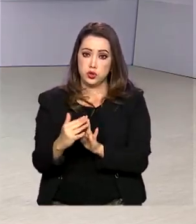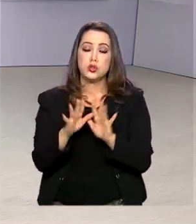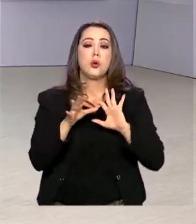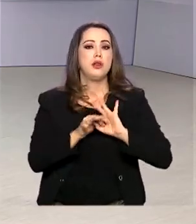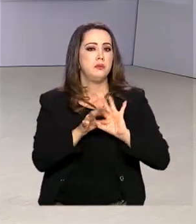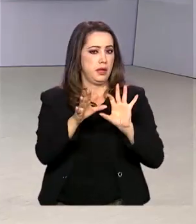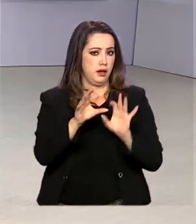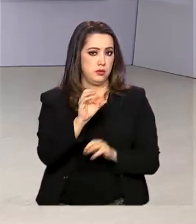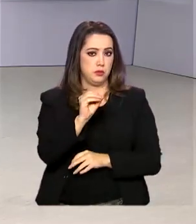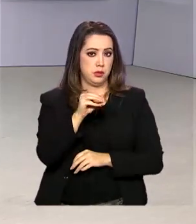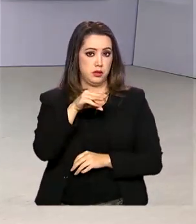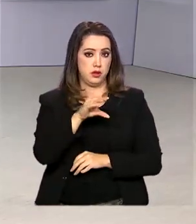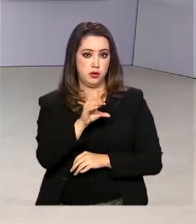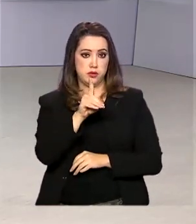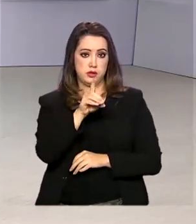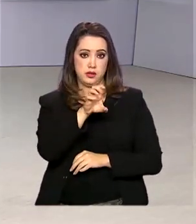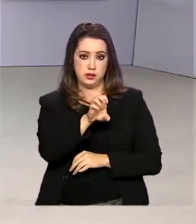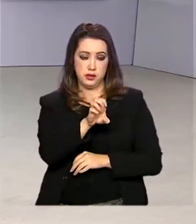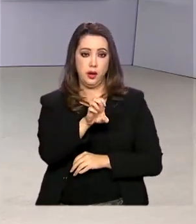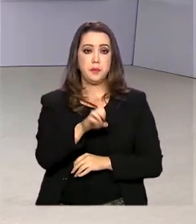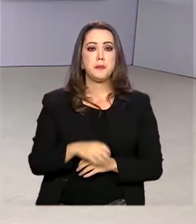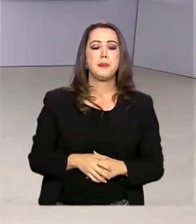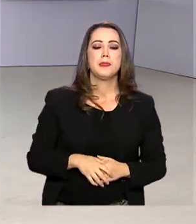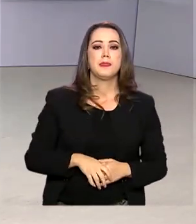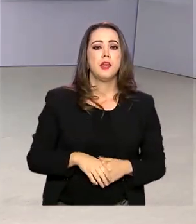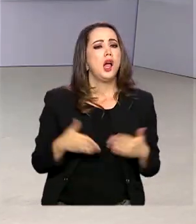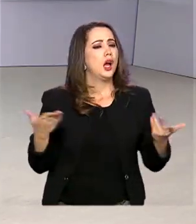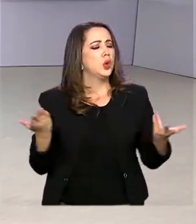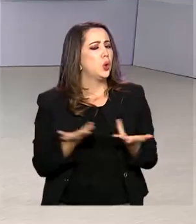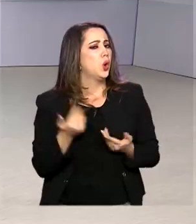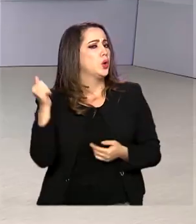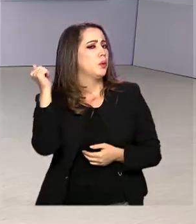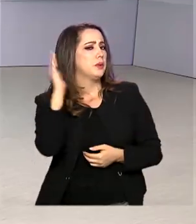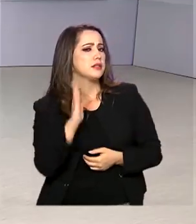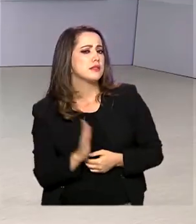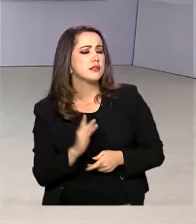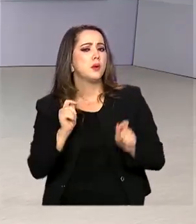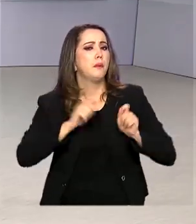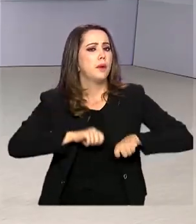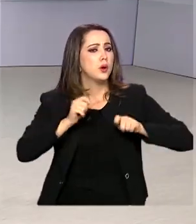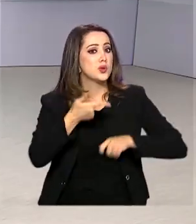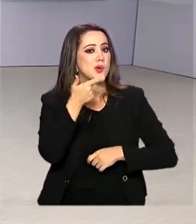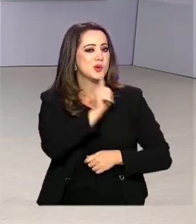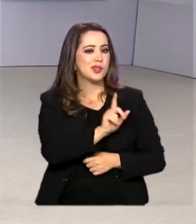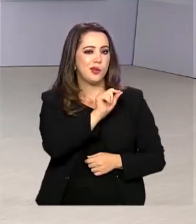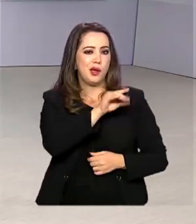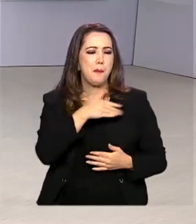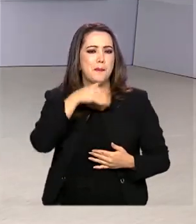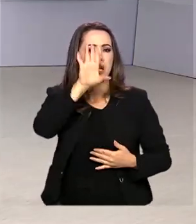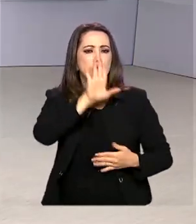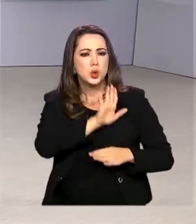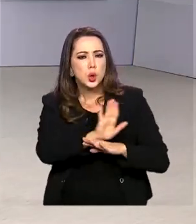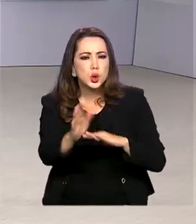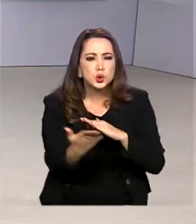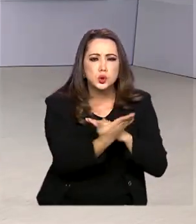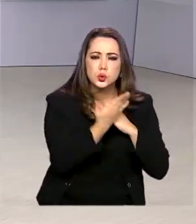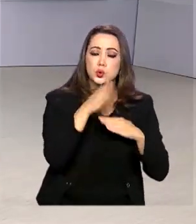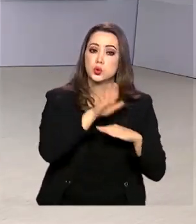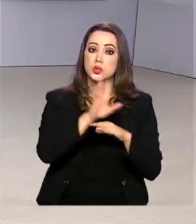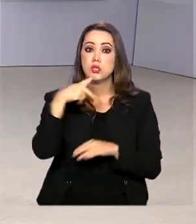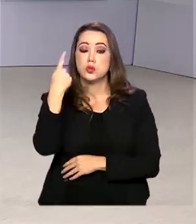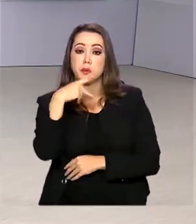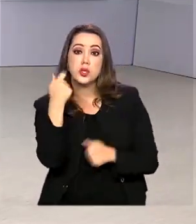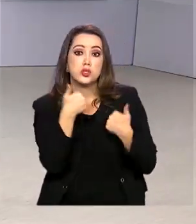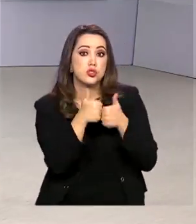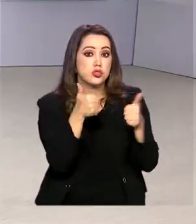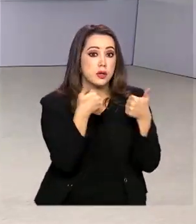Organização para a Cooperação e Desenvolvimento Econômico. Com esse status, o país deve conquistar uma maior cooperação e intercâmbio de políticas